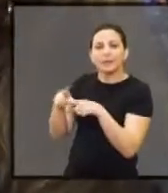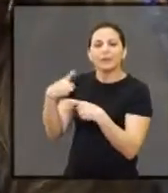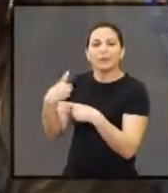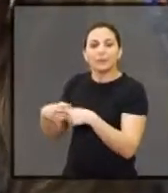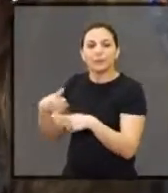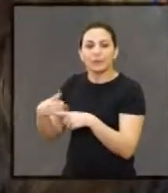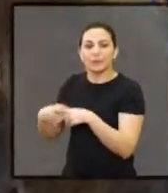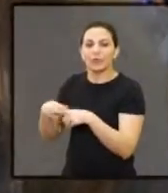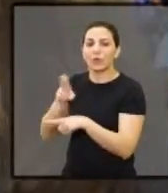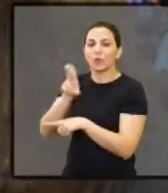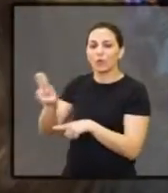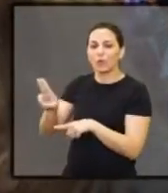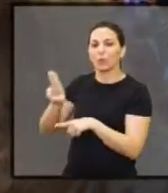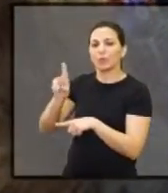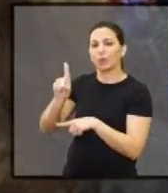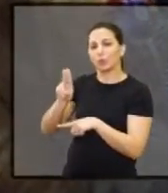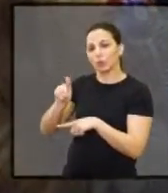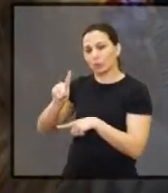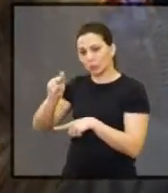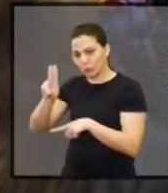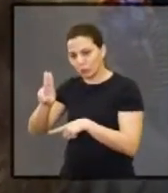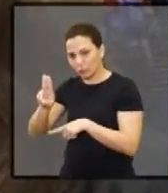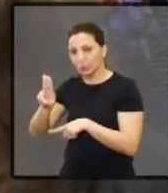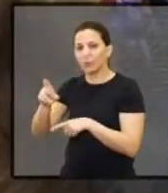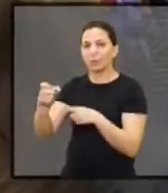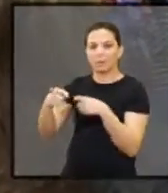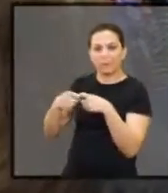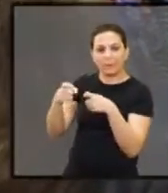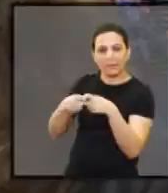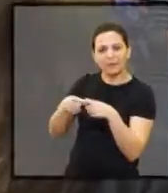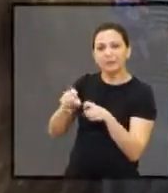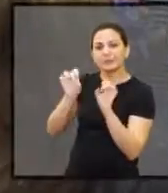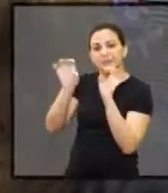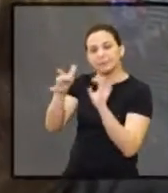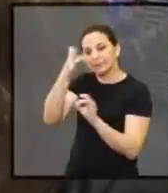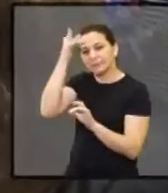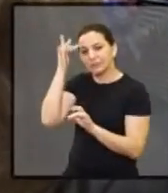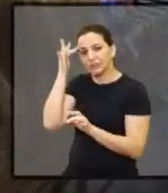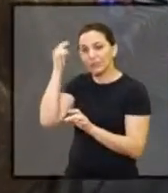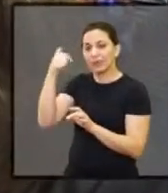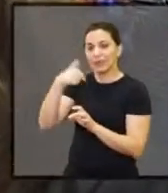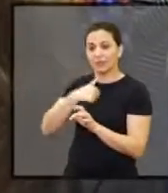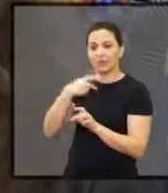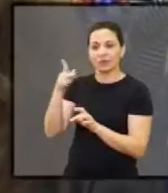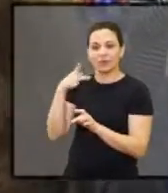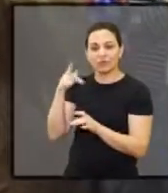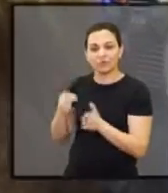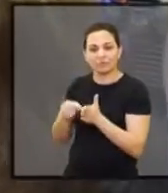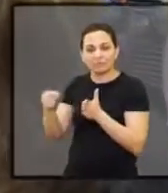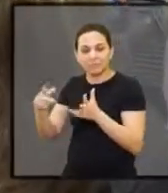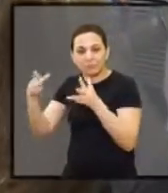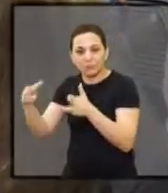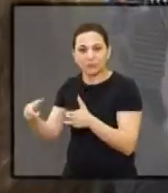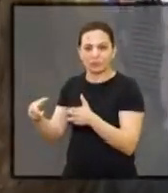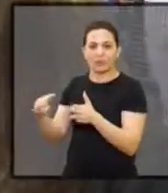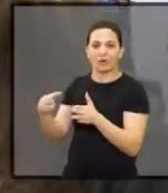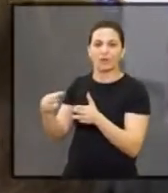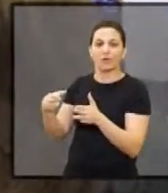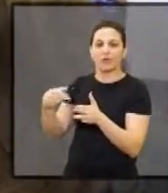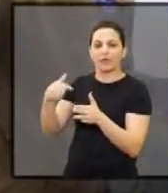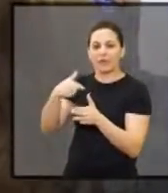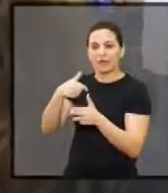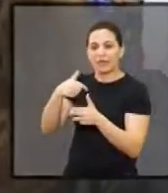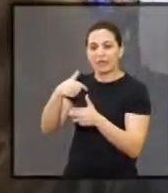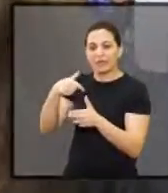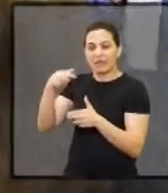local como esse, com o nome do Dudu Lauante. Uma pessoa especial. Eu tive o prazer de ser vereadora no mesmo período que ele. Eu